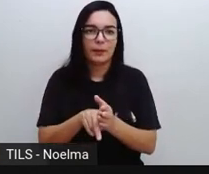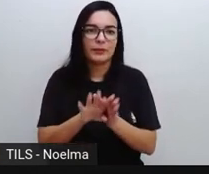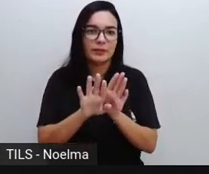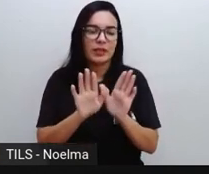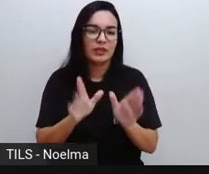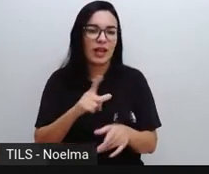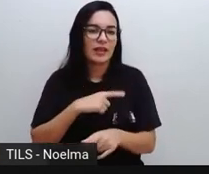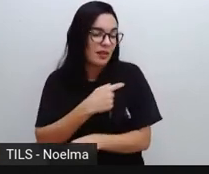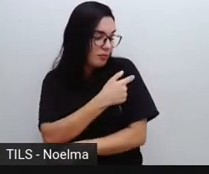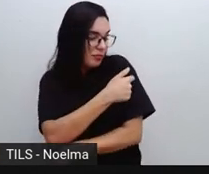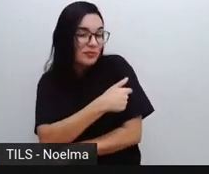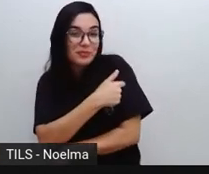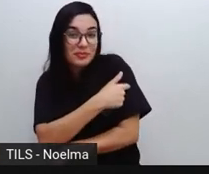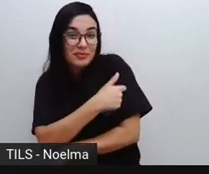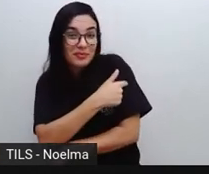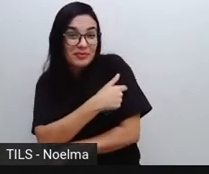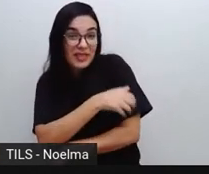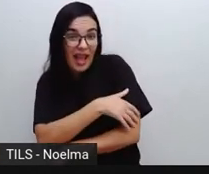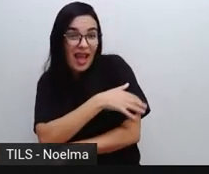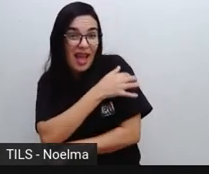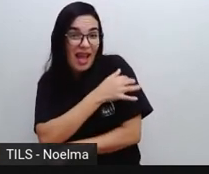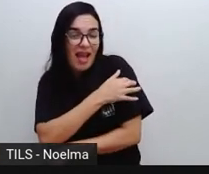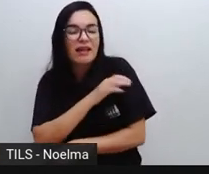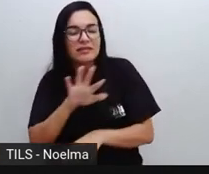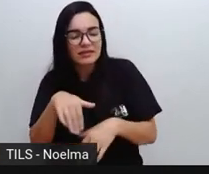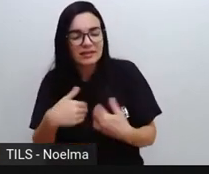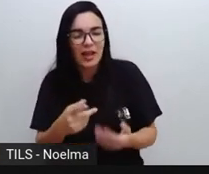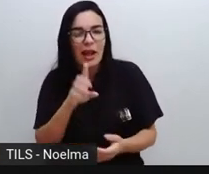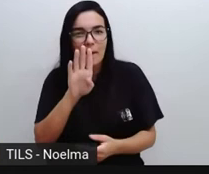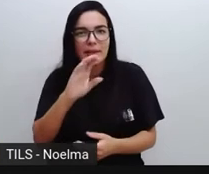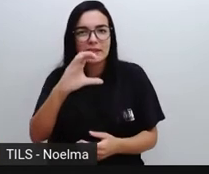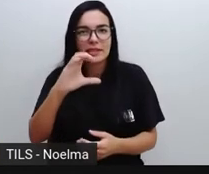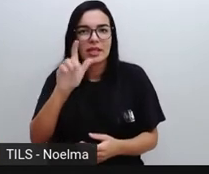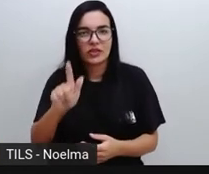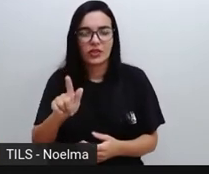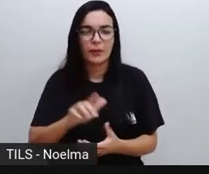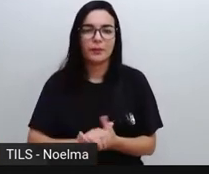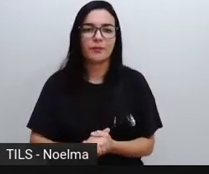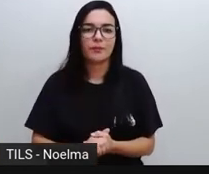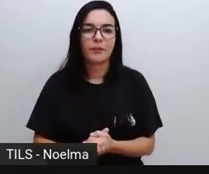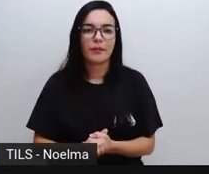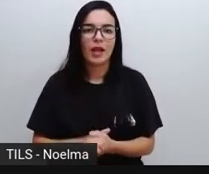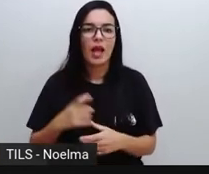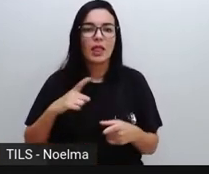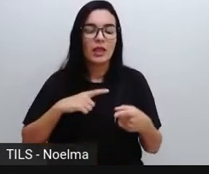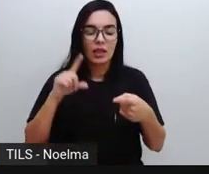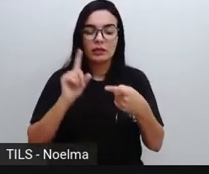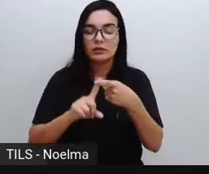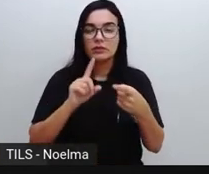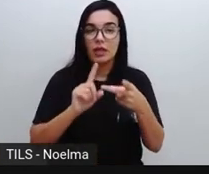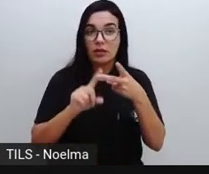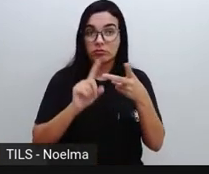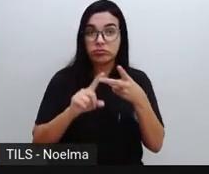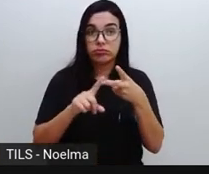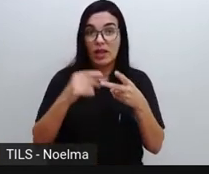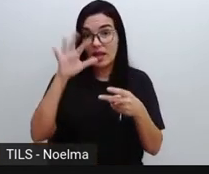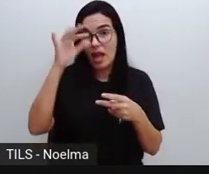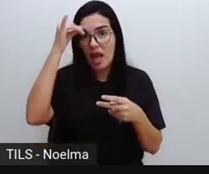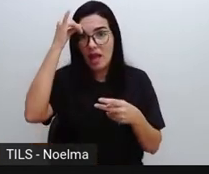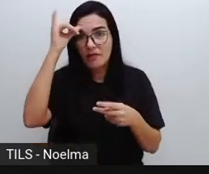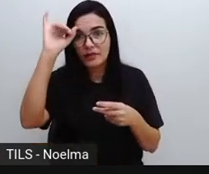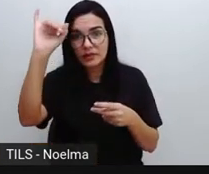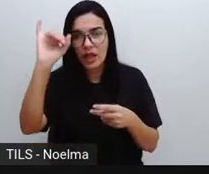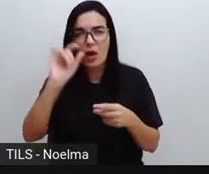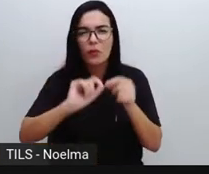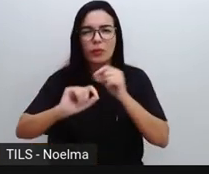uma marquinha no nosso braço é a BCG. Nós temos que vai evitar formas graves de